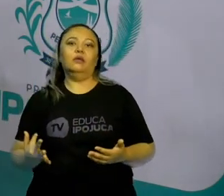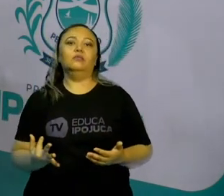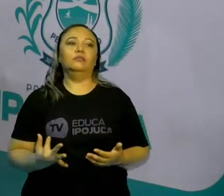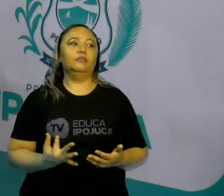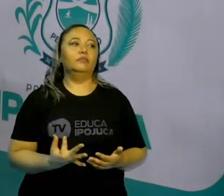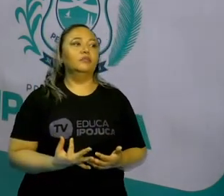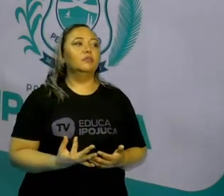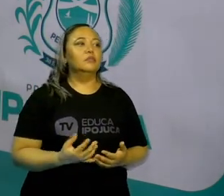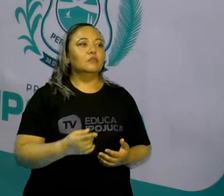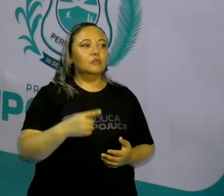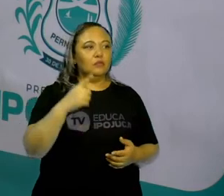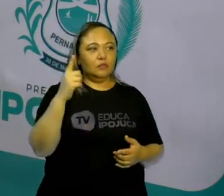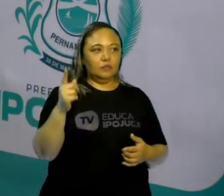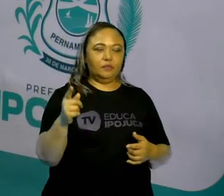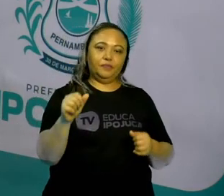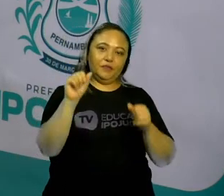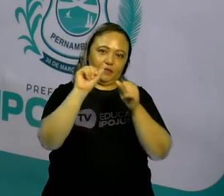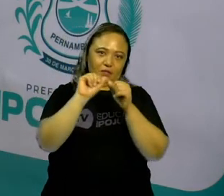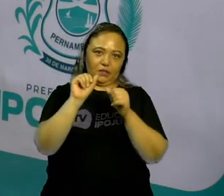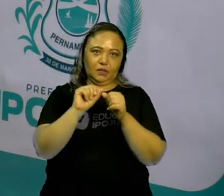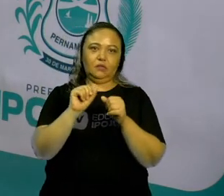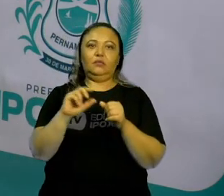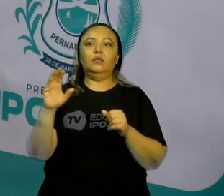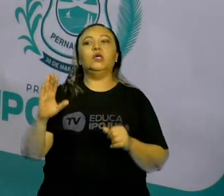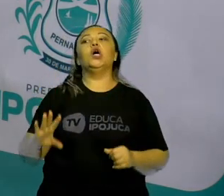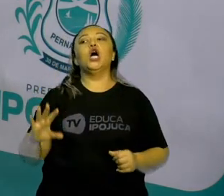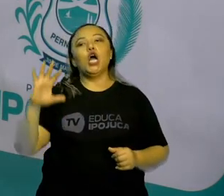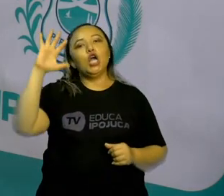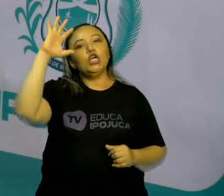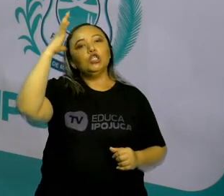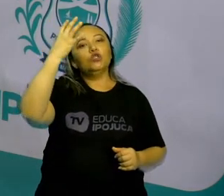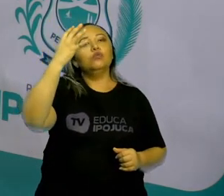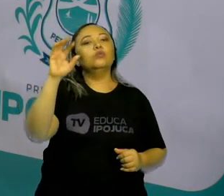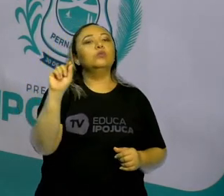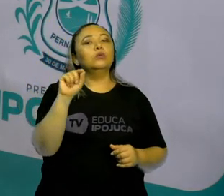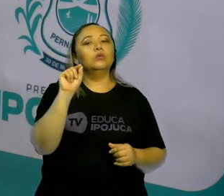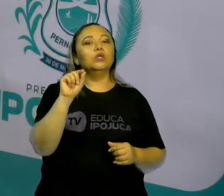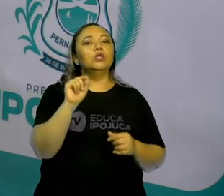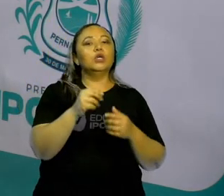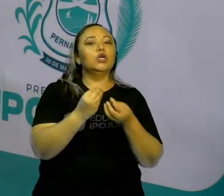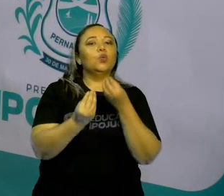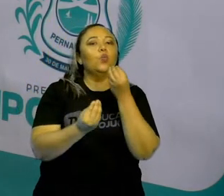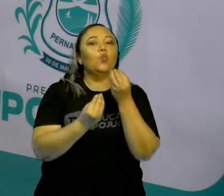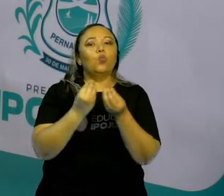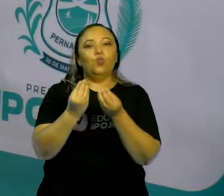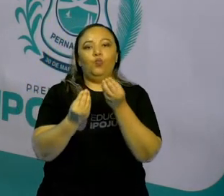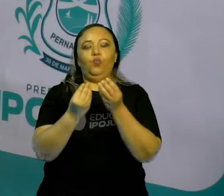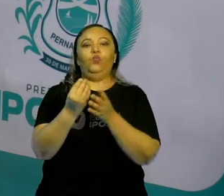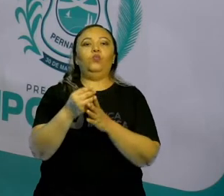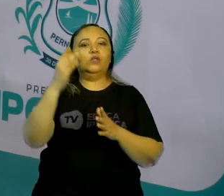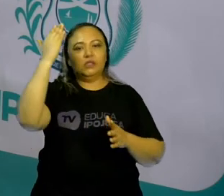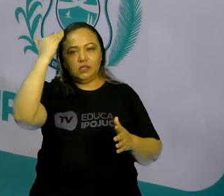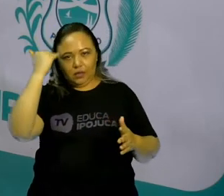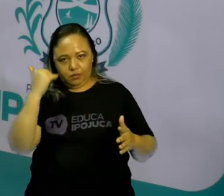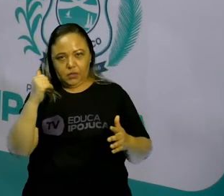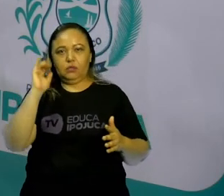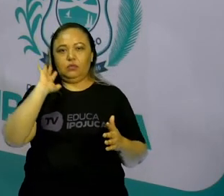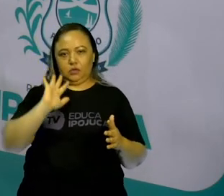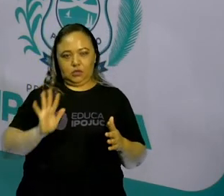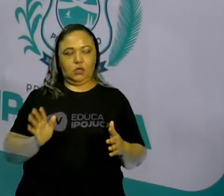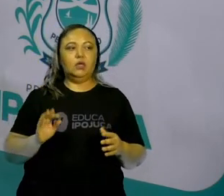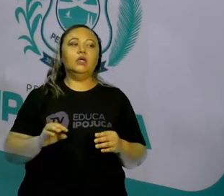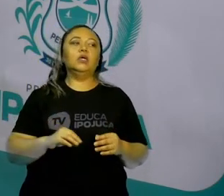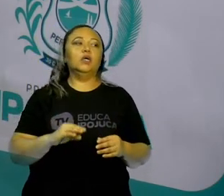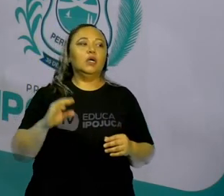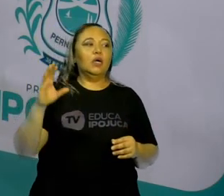dão? Uma forma de resolver, mesmo nós sabendo já a quantidade total, uma das